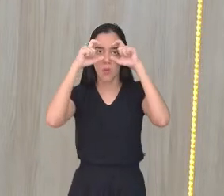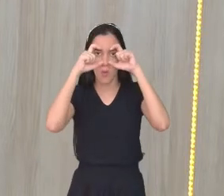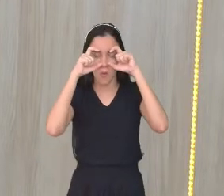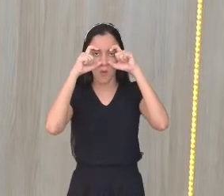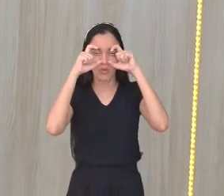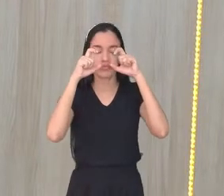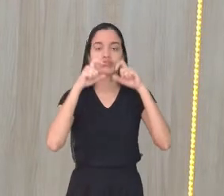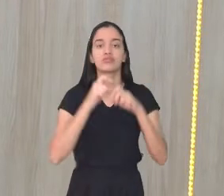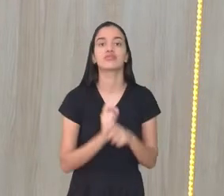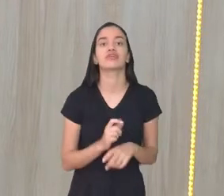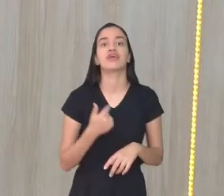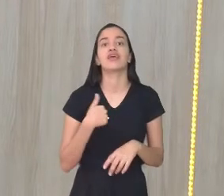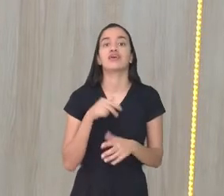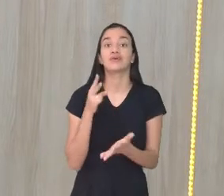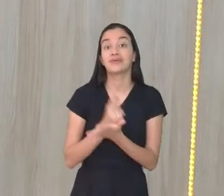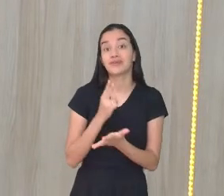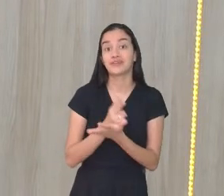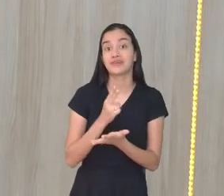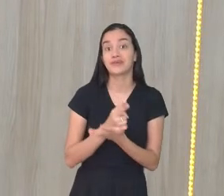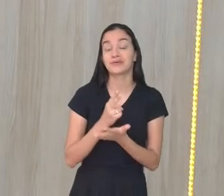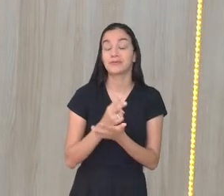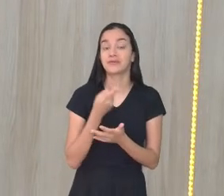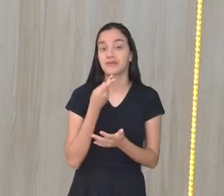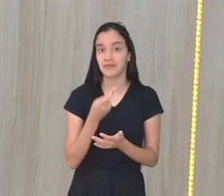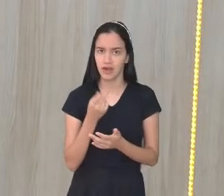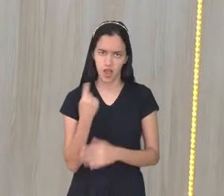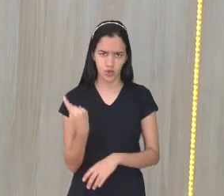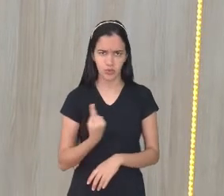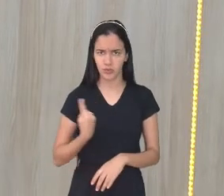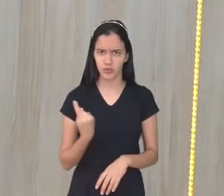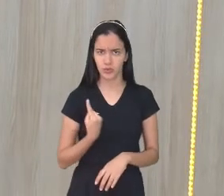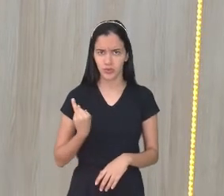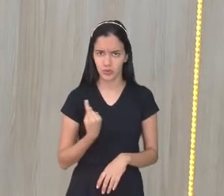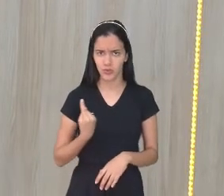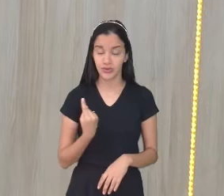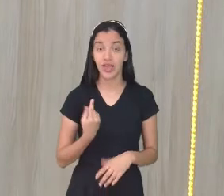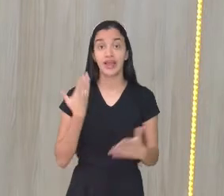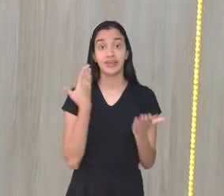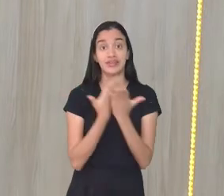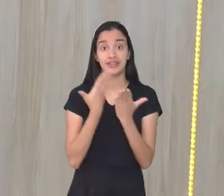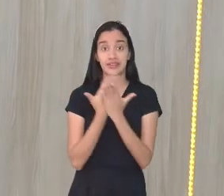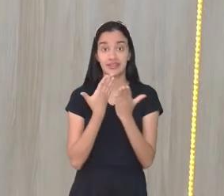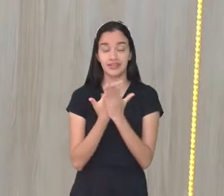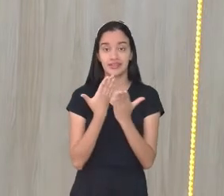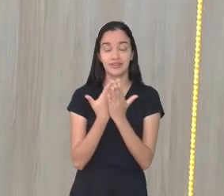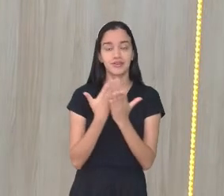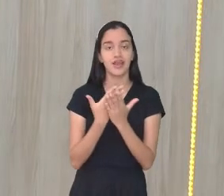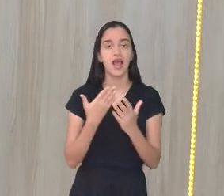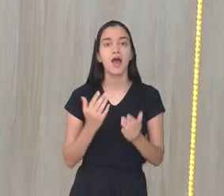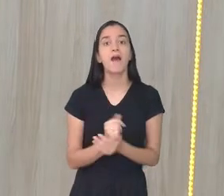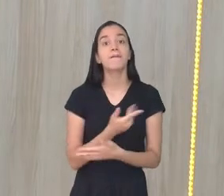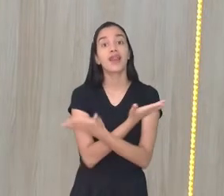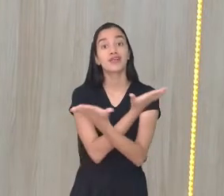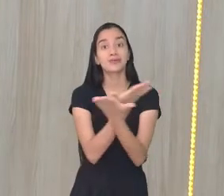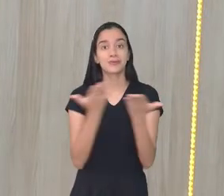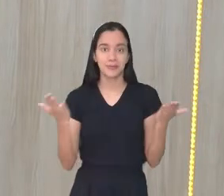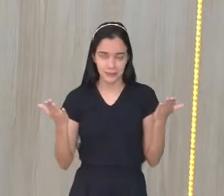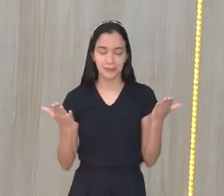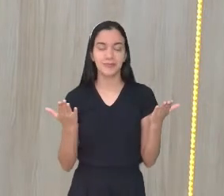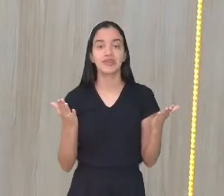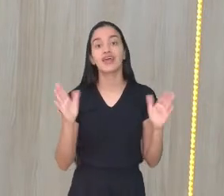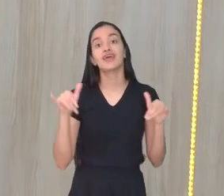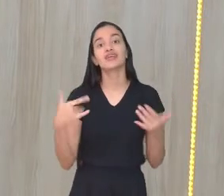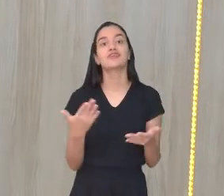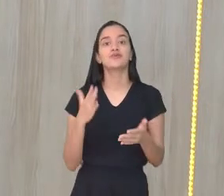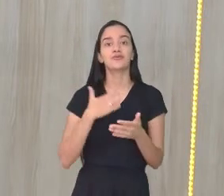e como sempre falo para vocês, nunca estou sozinha e esta aula é para todos. Então eu